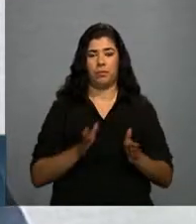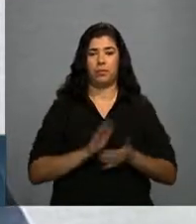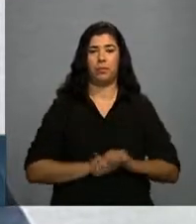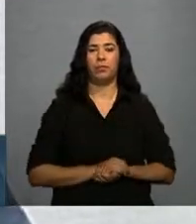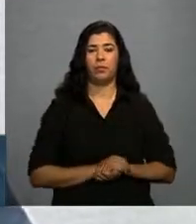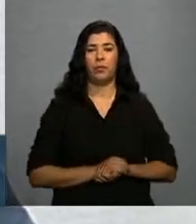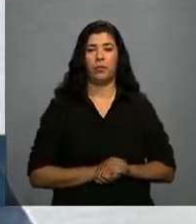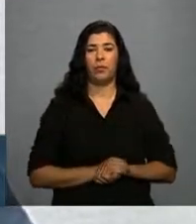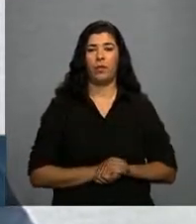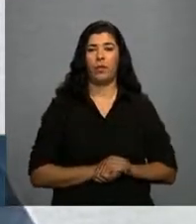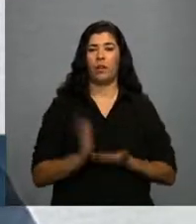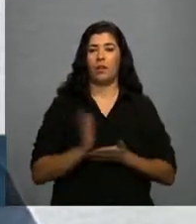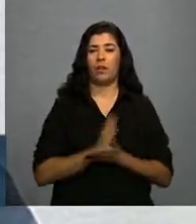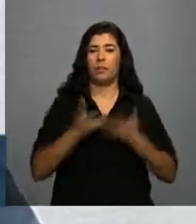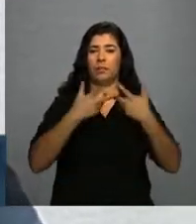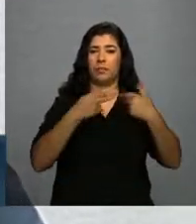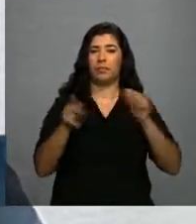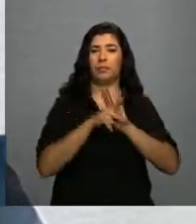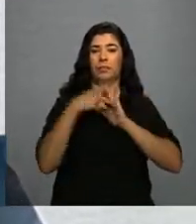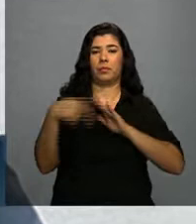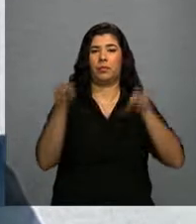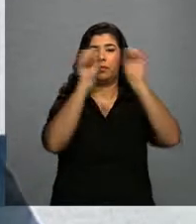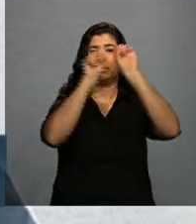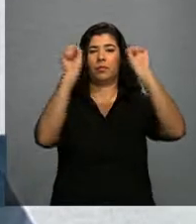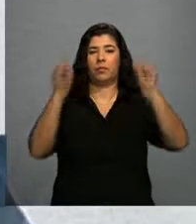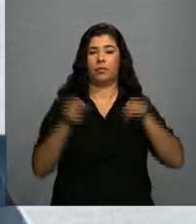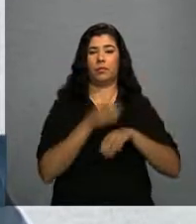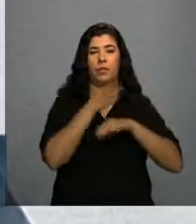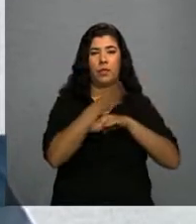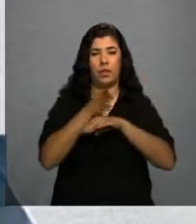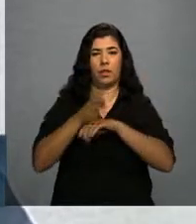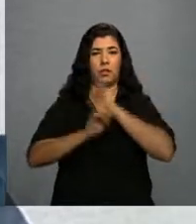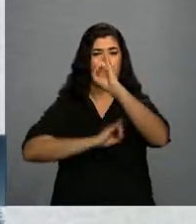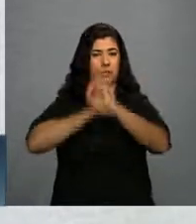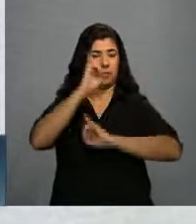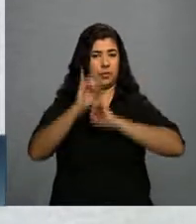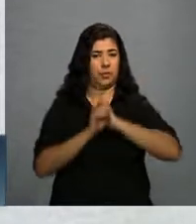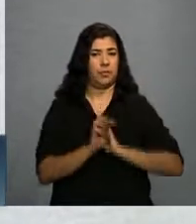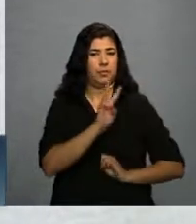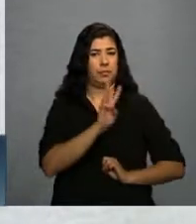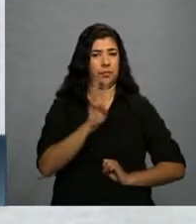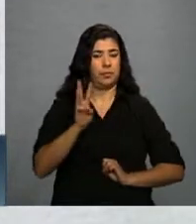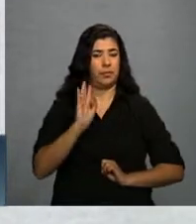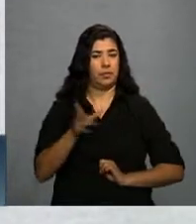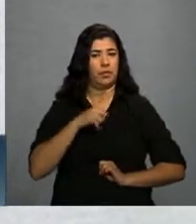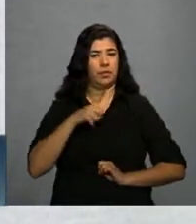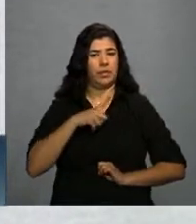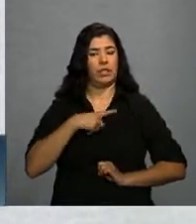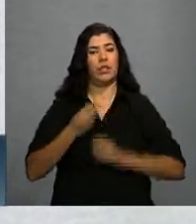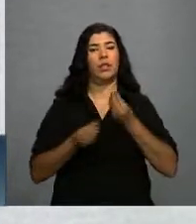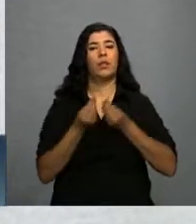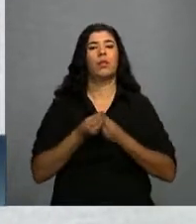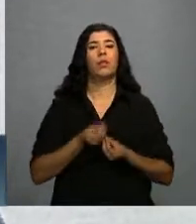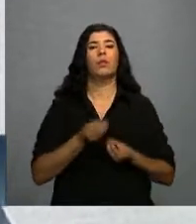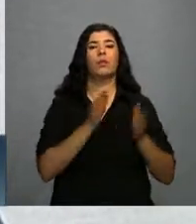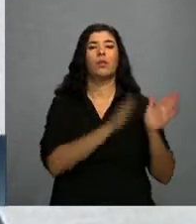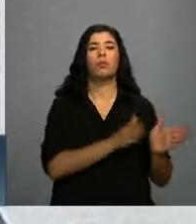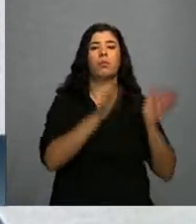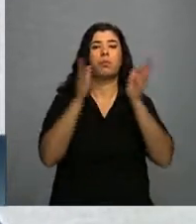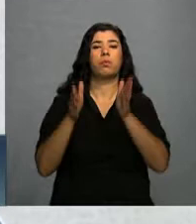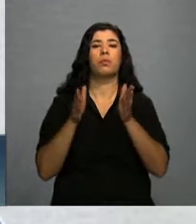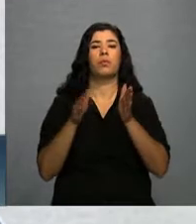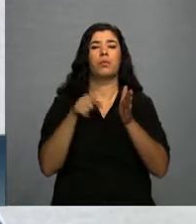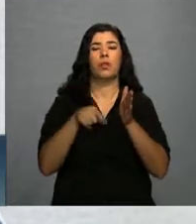Uma das características do sistema é acesso à internet, e assim, nós estamos já trabalhando com o módulo offline